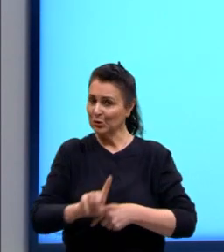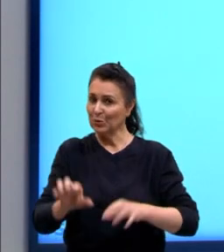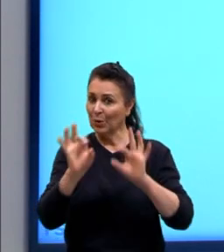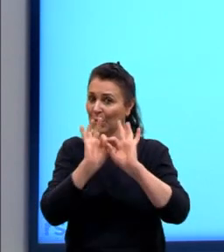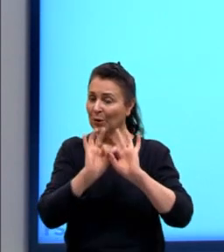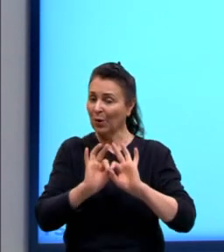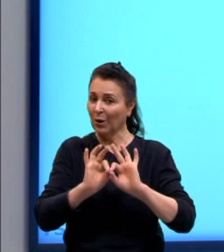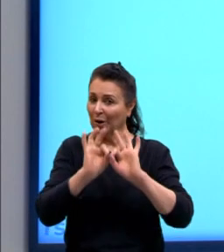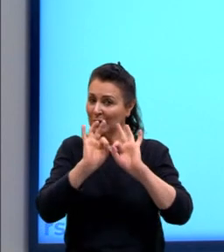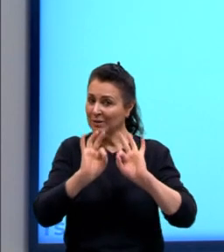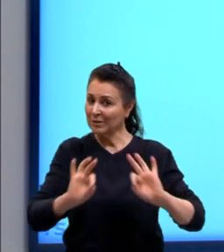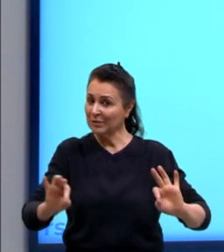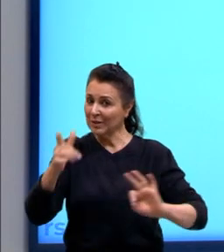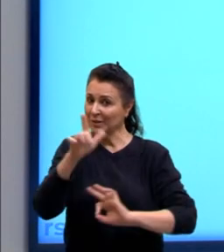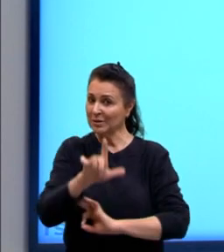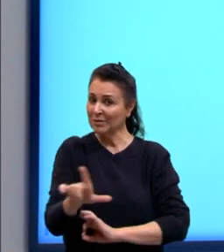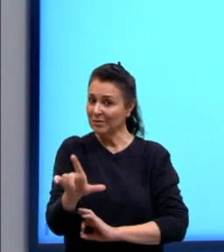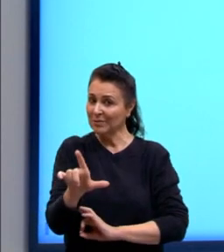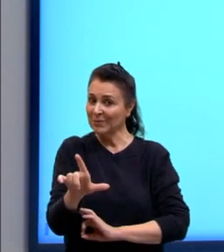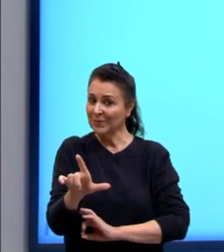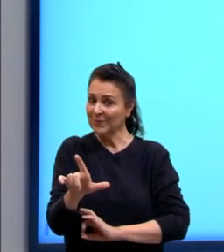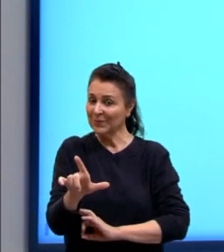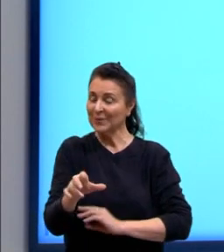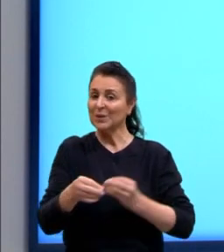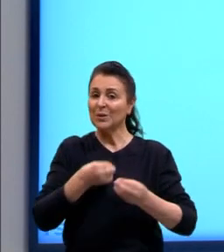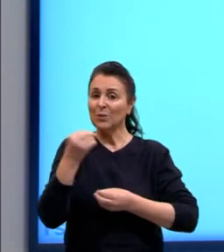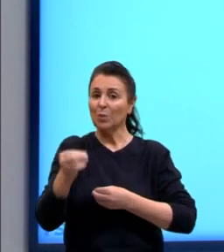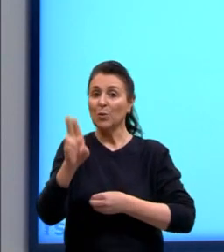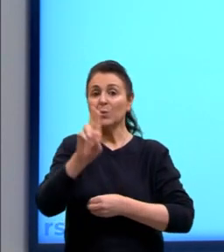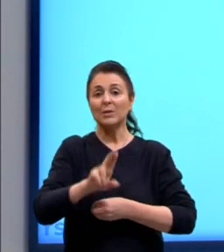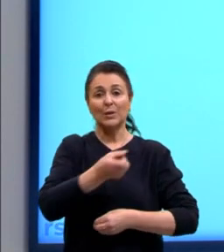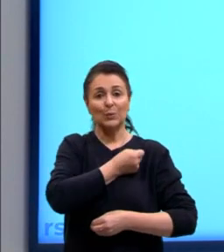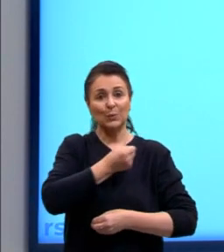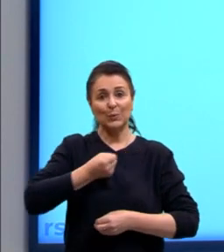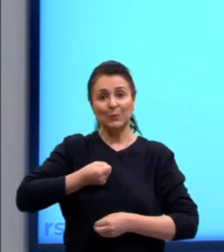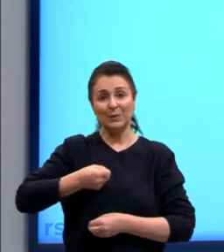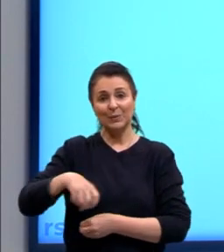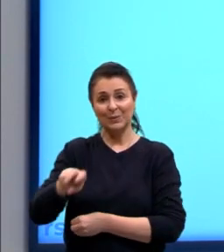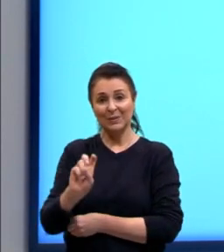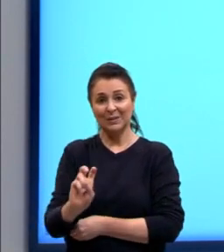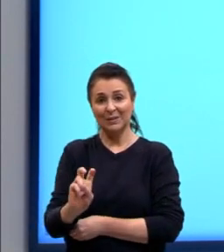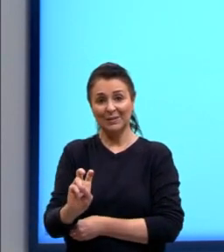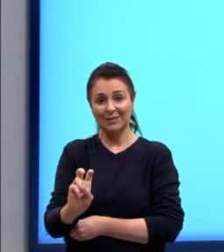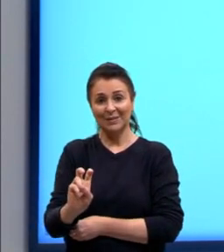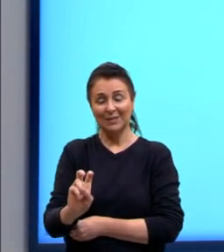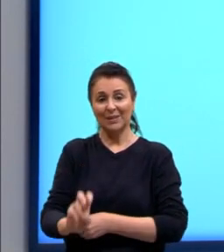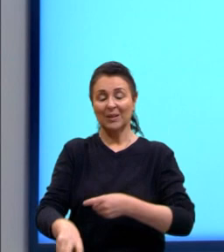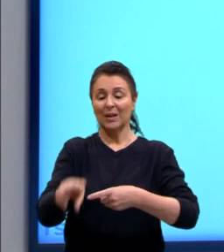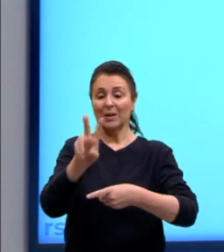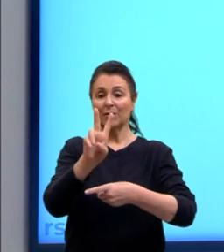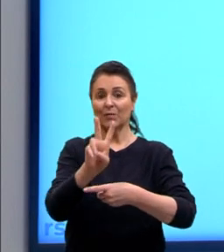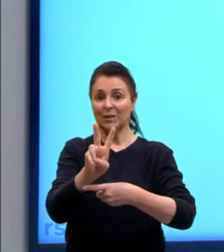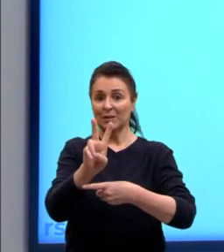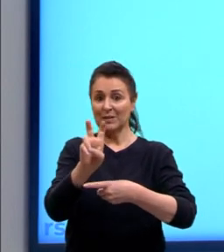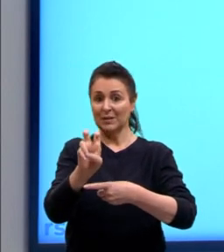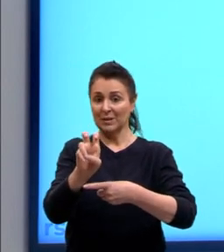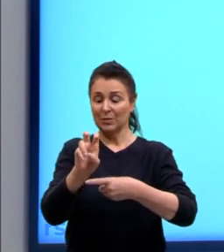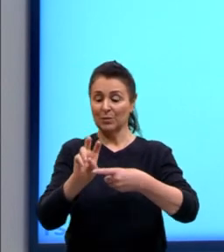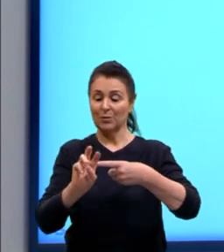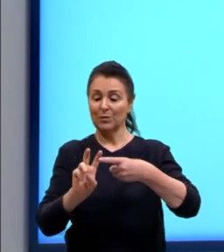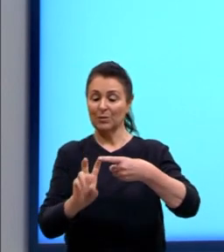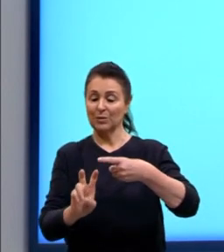fração. E agora, posso simplificar por 5. Portanto, 25 dividido por 5